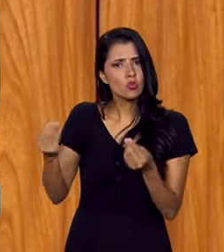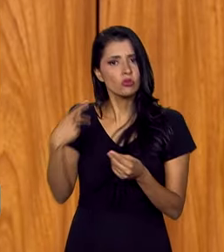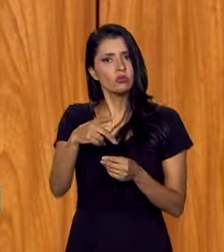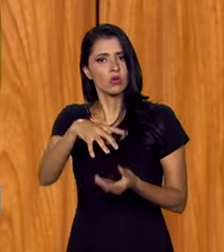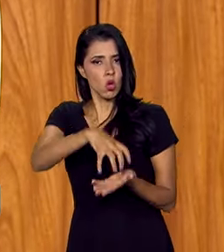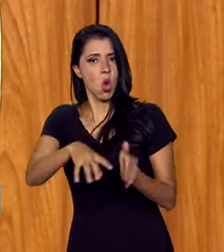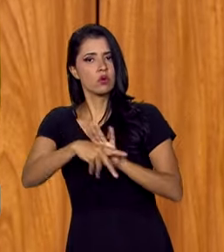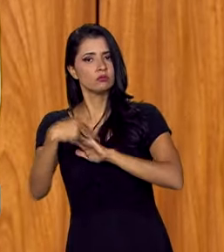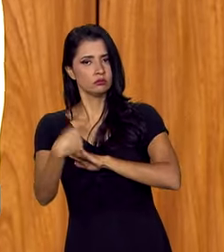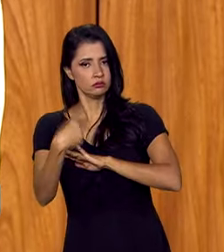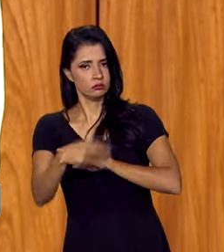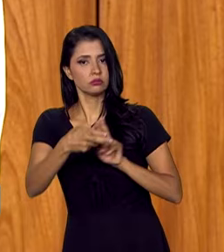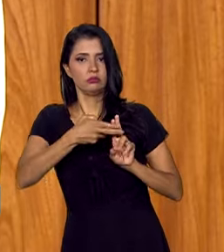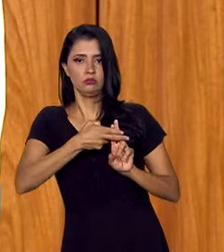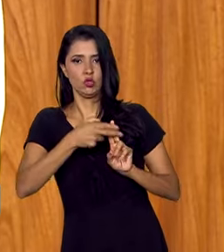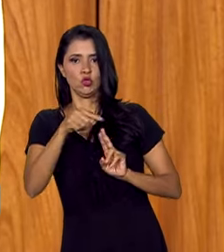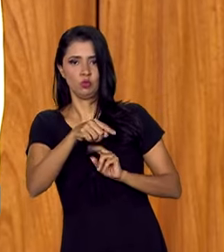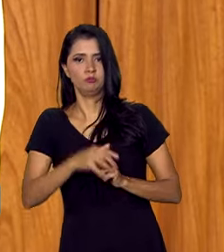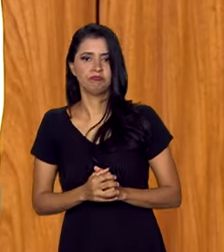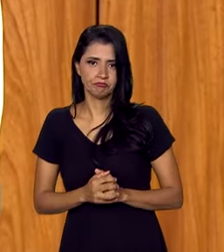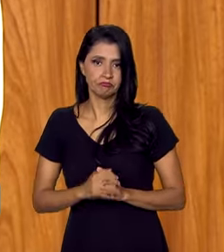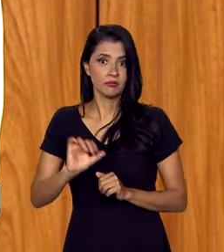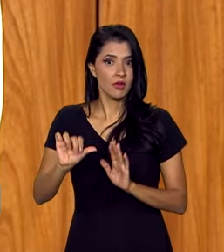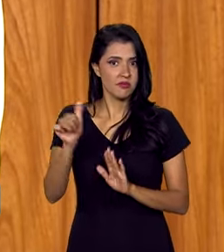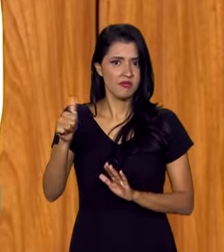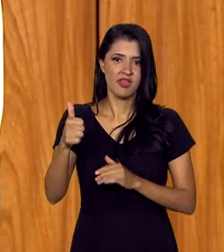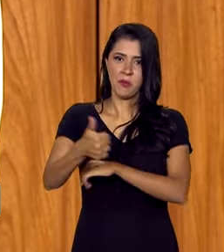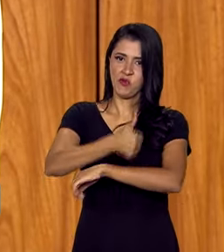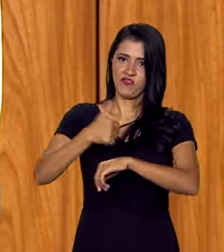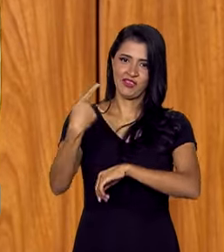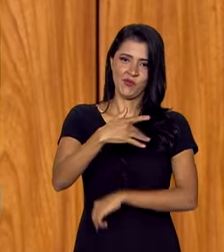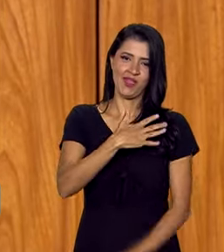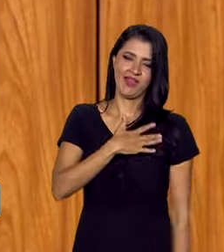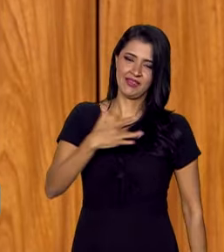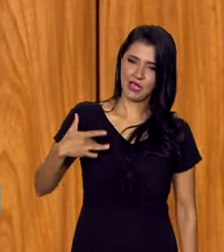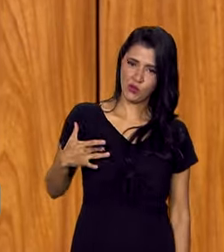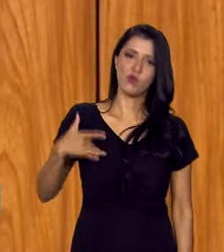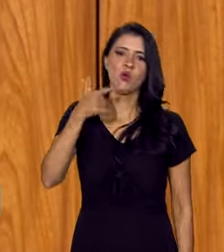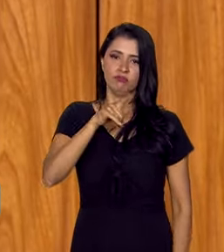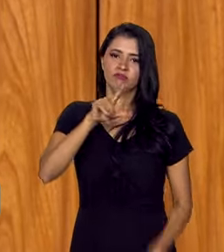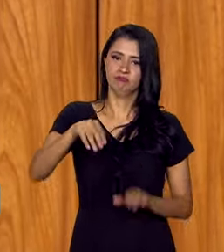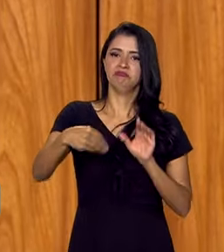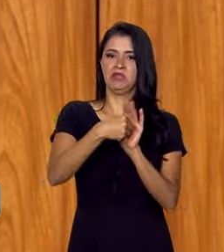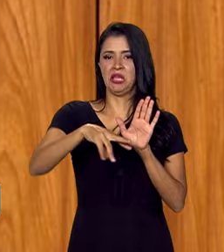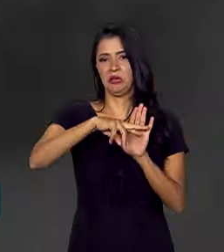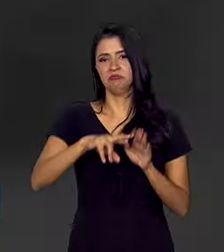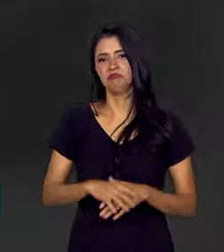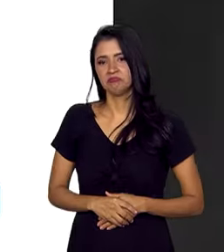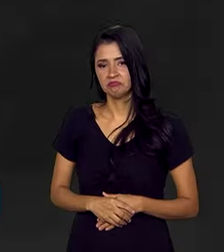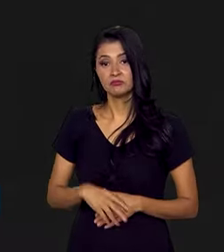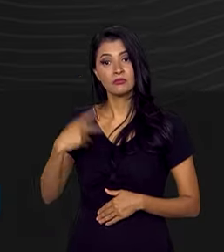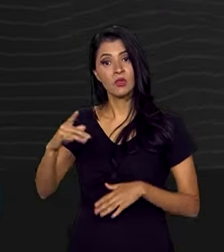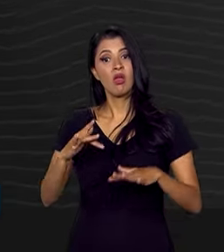competente do Sistema Único de Saúde. É a primeira profissão da saúde com essa determinação. Em suas